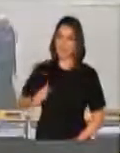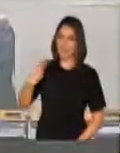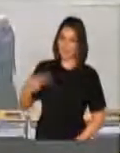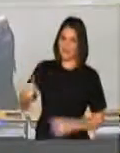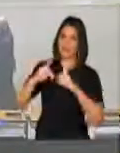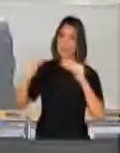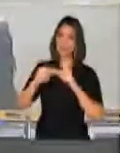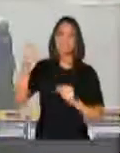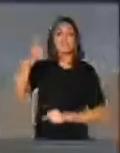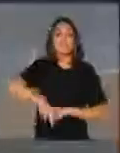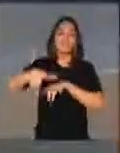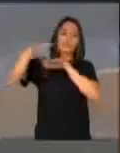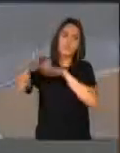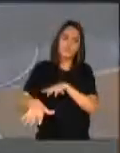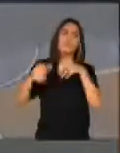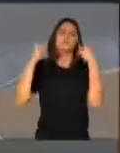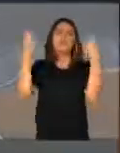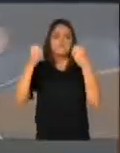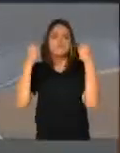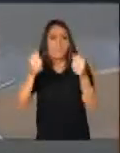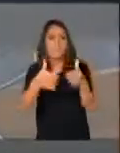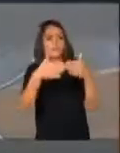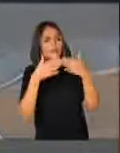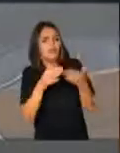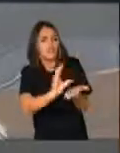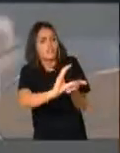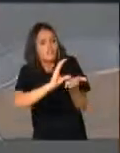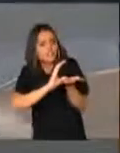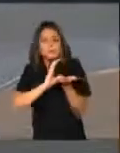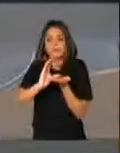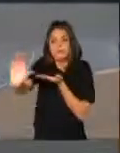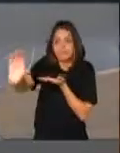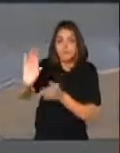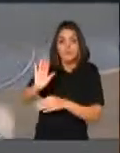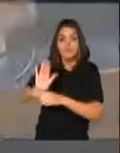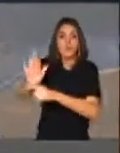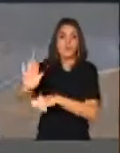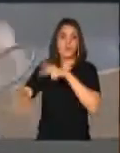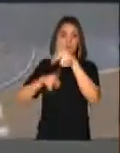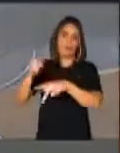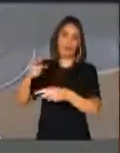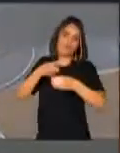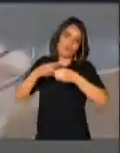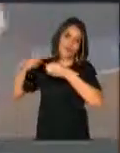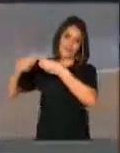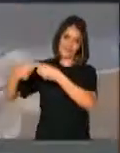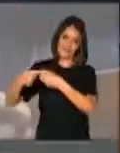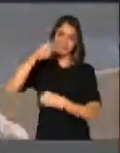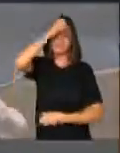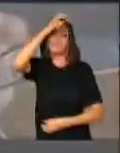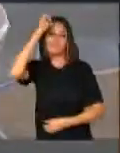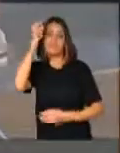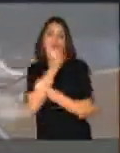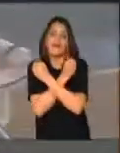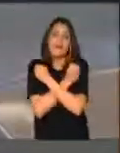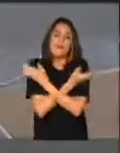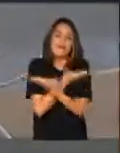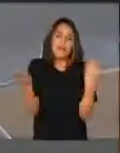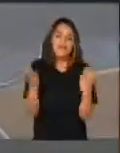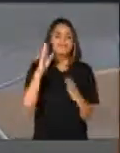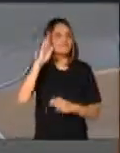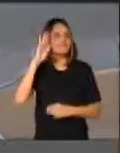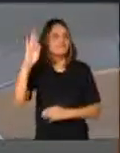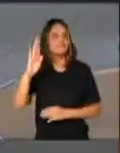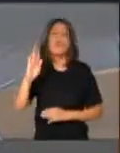Mais uma vez lutando por recursos em benefício da sua gente. Um grande abraço a todos esses, especialmente os